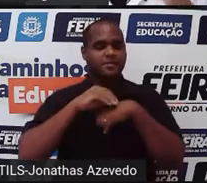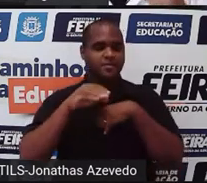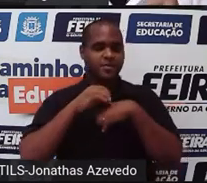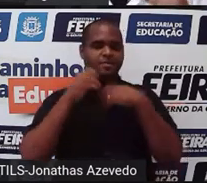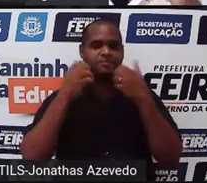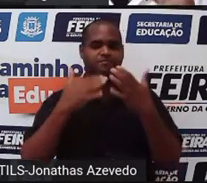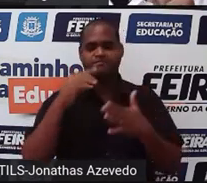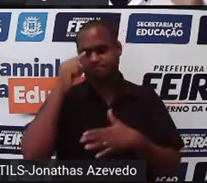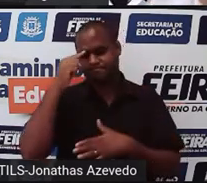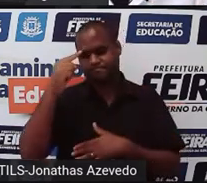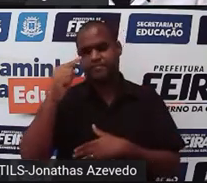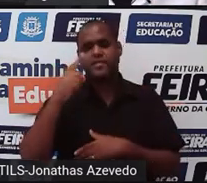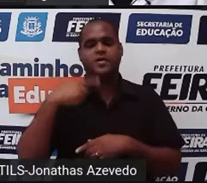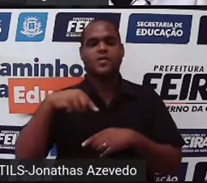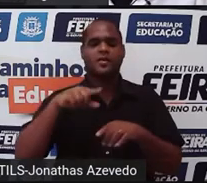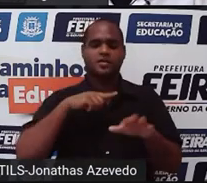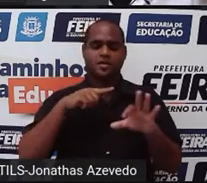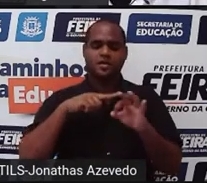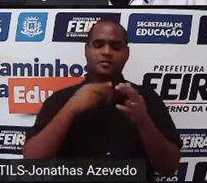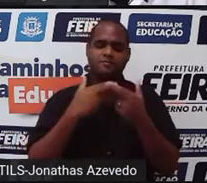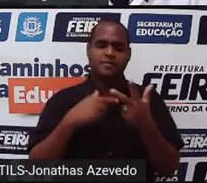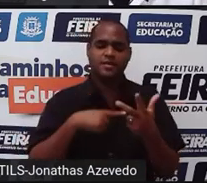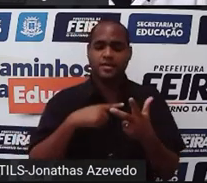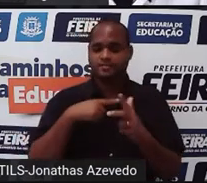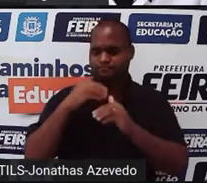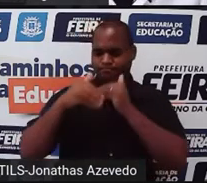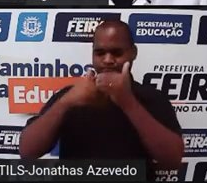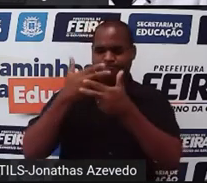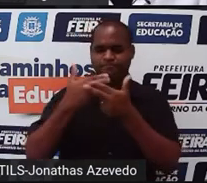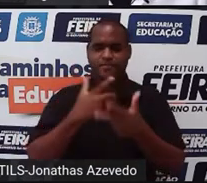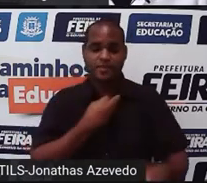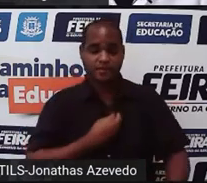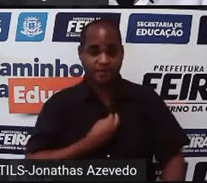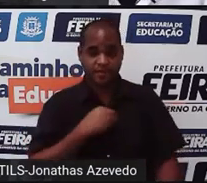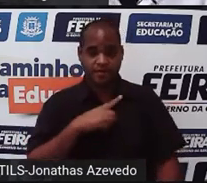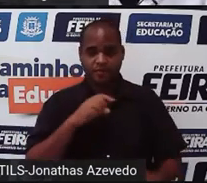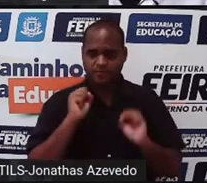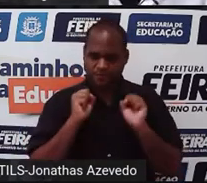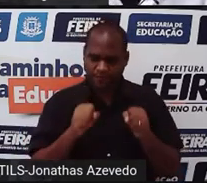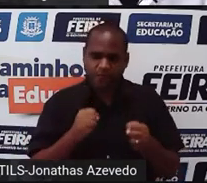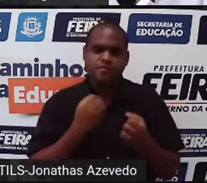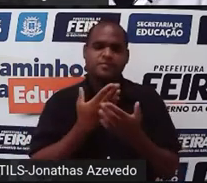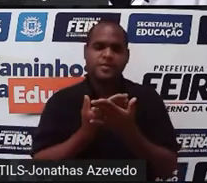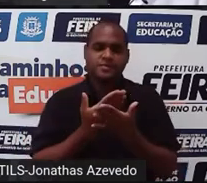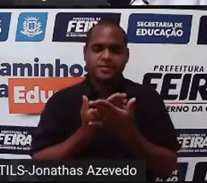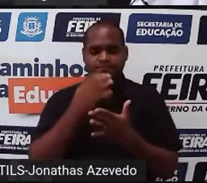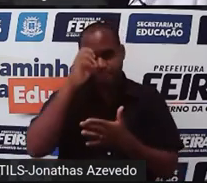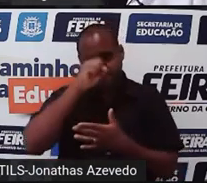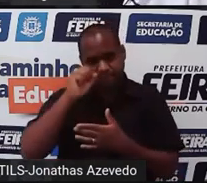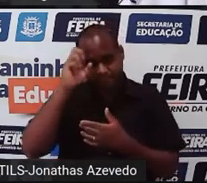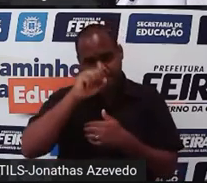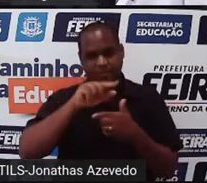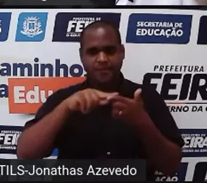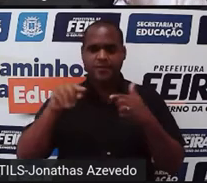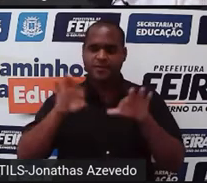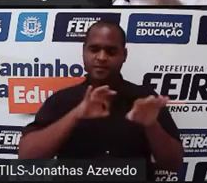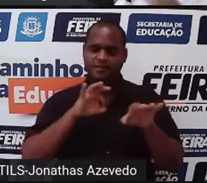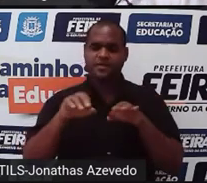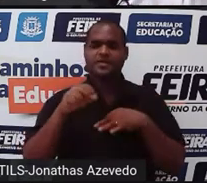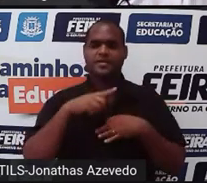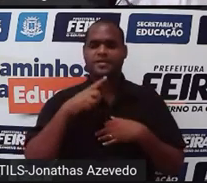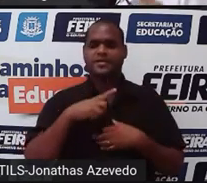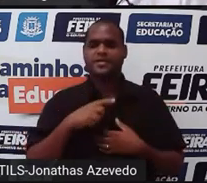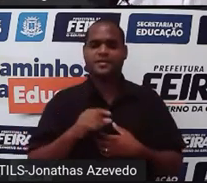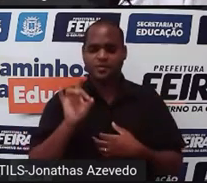pelo qual você passa quase que uma vida inteira estudando matemática, para aprender como se resolve problemas. não